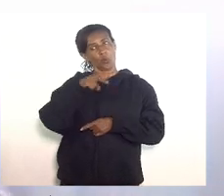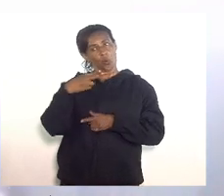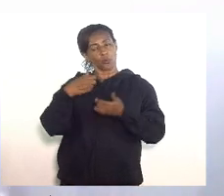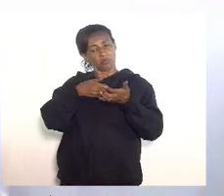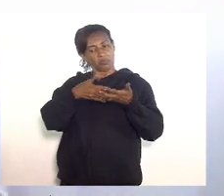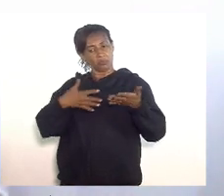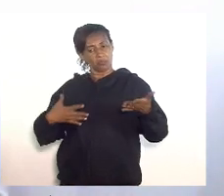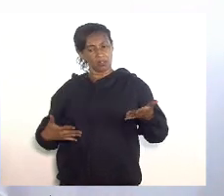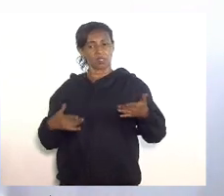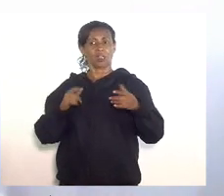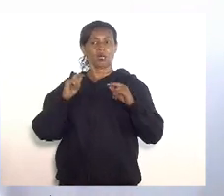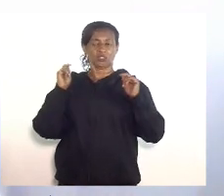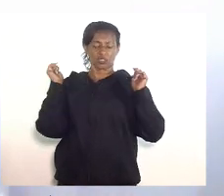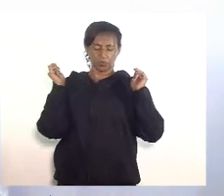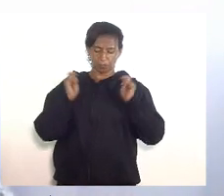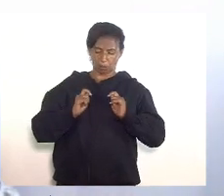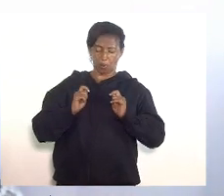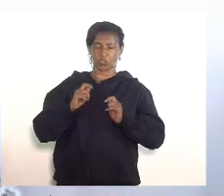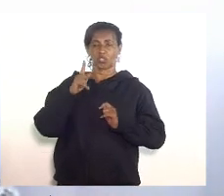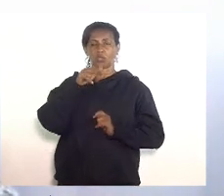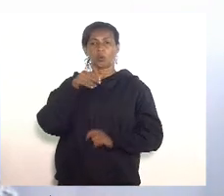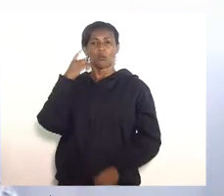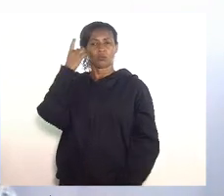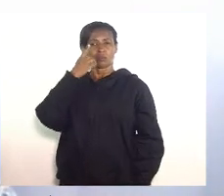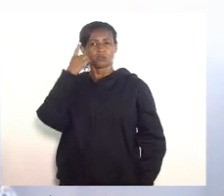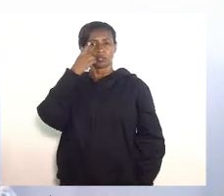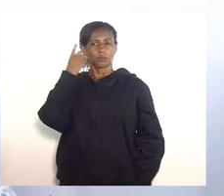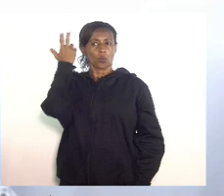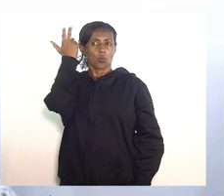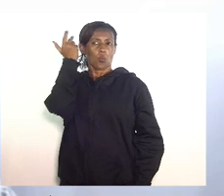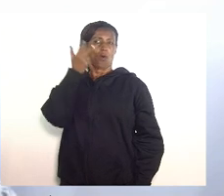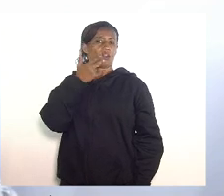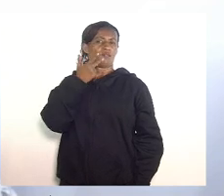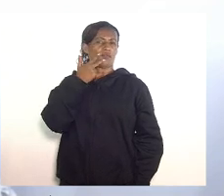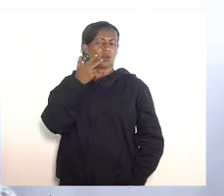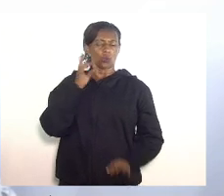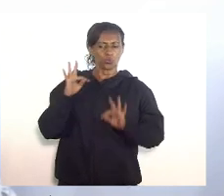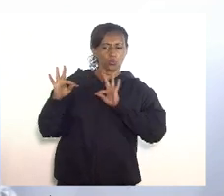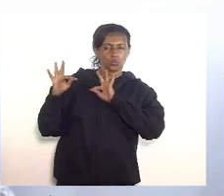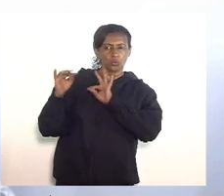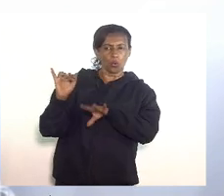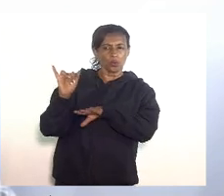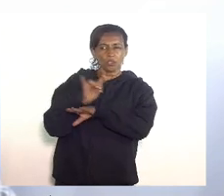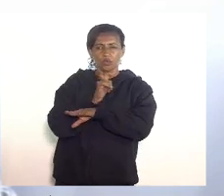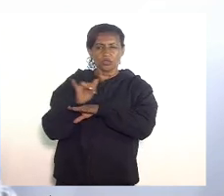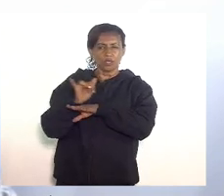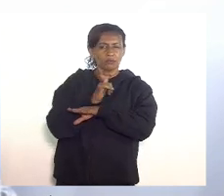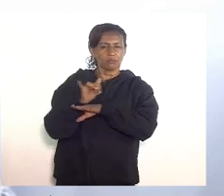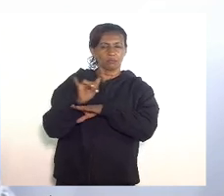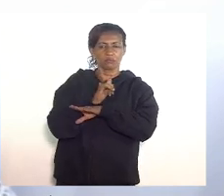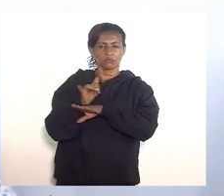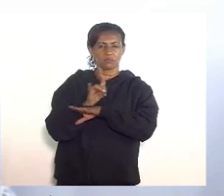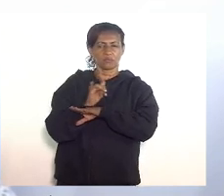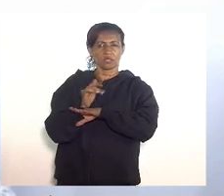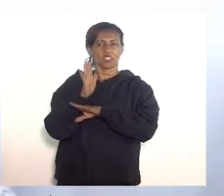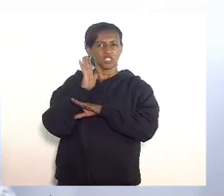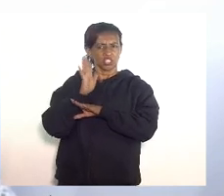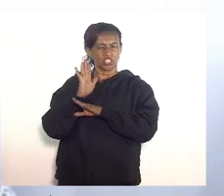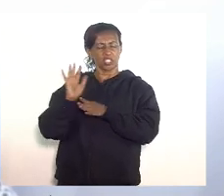o deputado Eleonar Coelho na sua fala todas as medidas todas as estratégias que foram